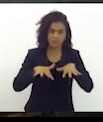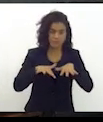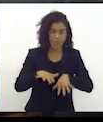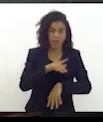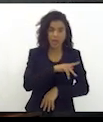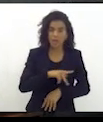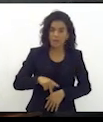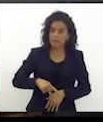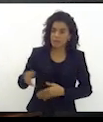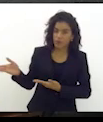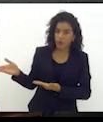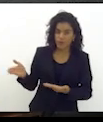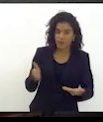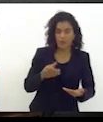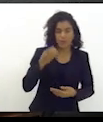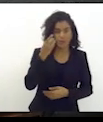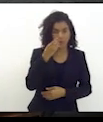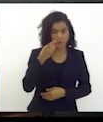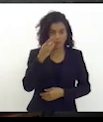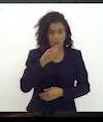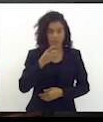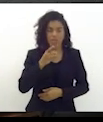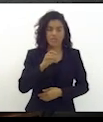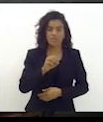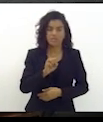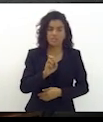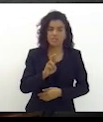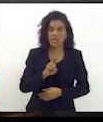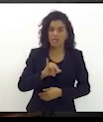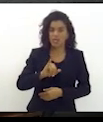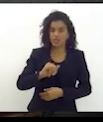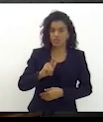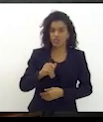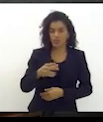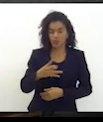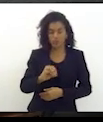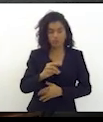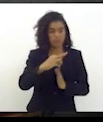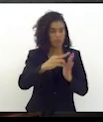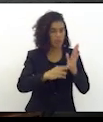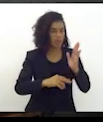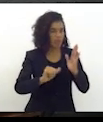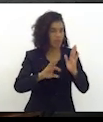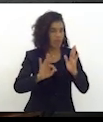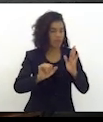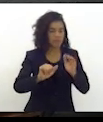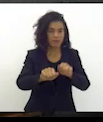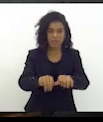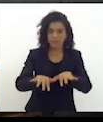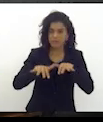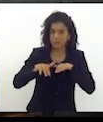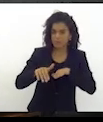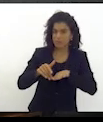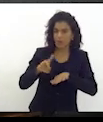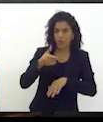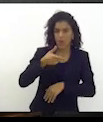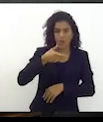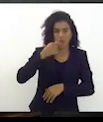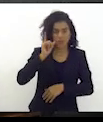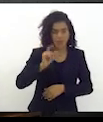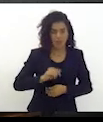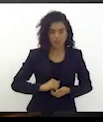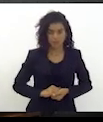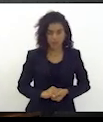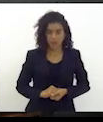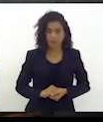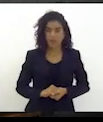A presidência convida o nobre deputado doutor Serginho para fazer a leitura da ata da sessão anterior. Senhor presidente,